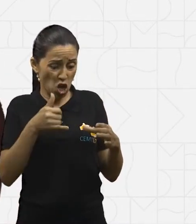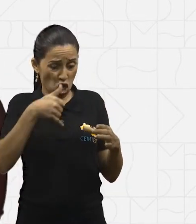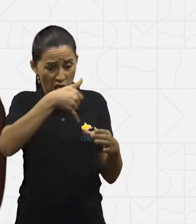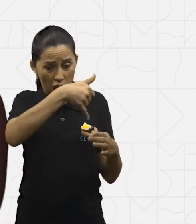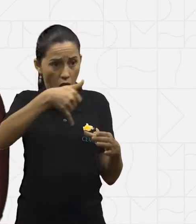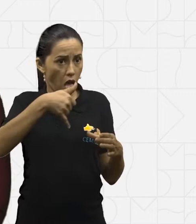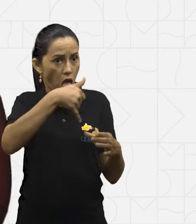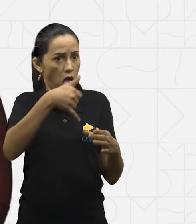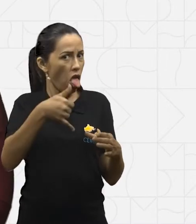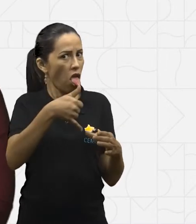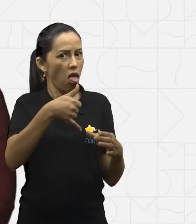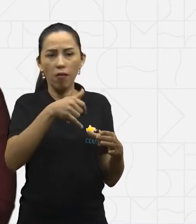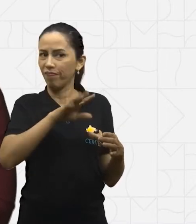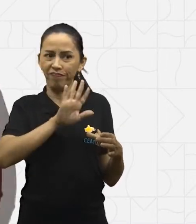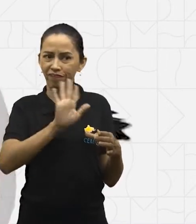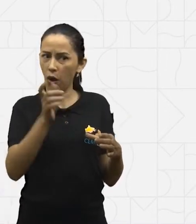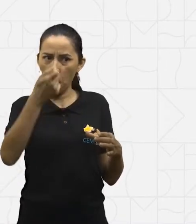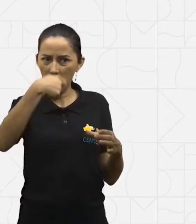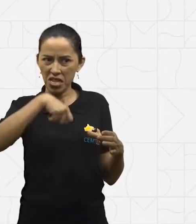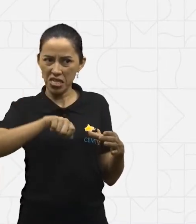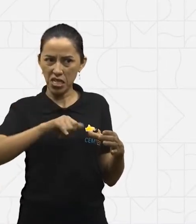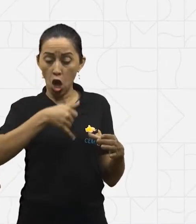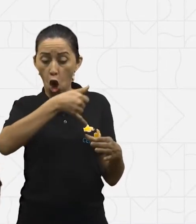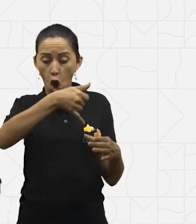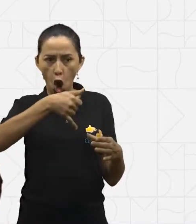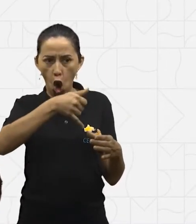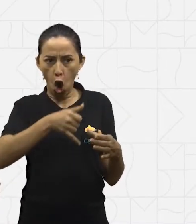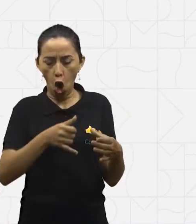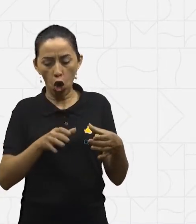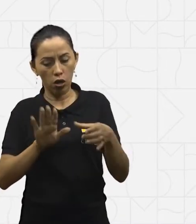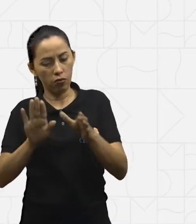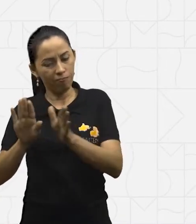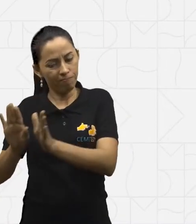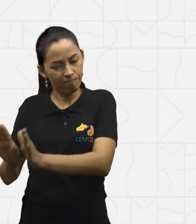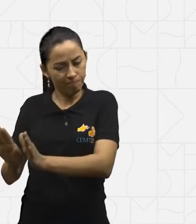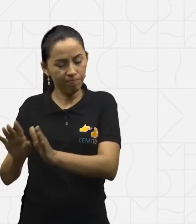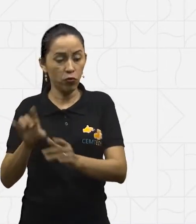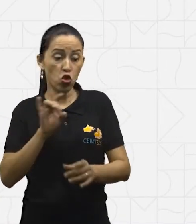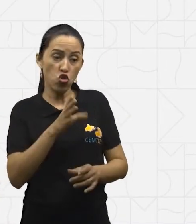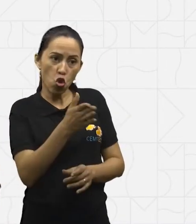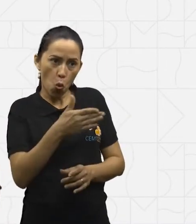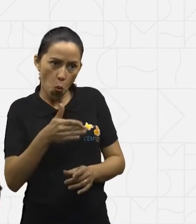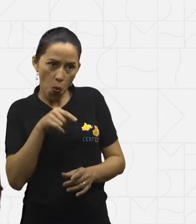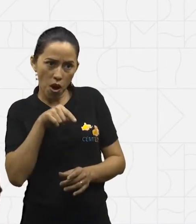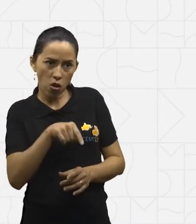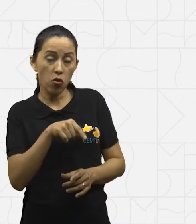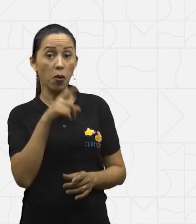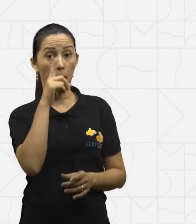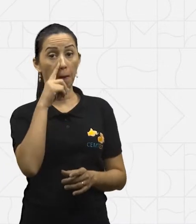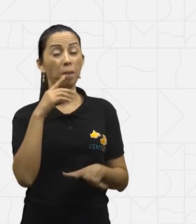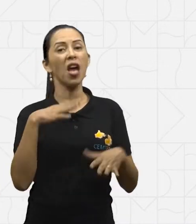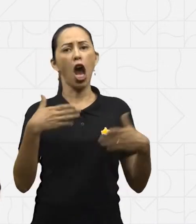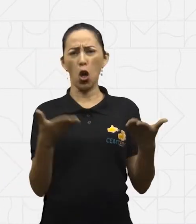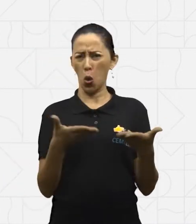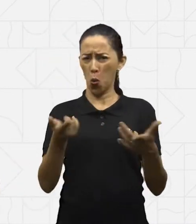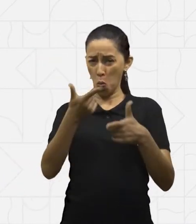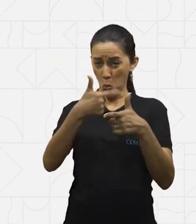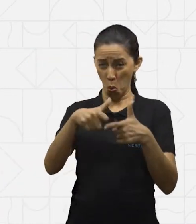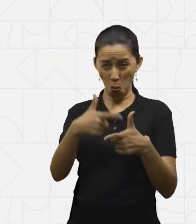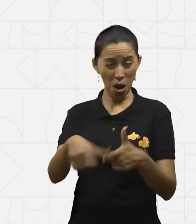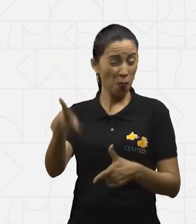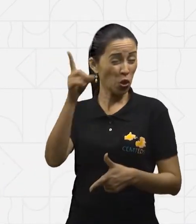limpinha e fazer o uso. O que tem problema a consumir todo dia em excesso são os alimentos